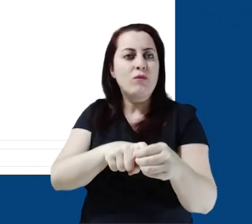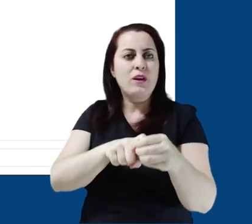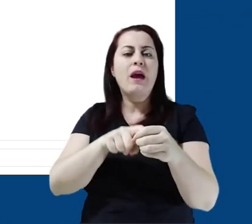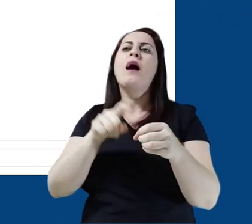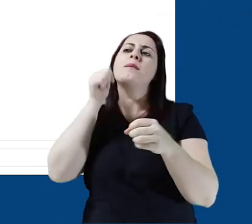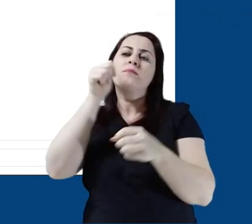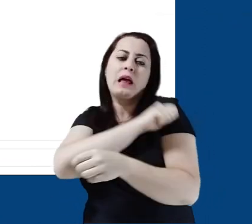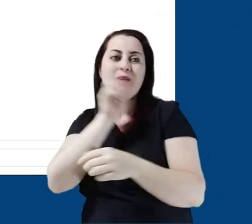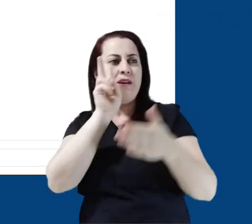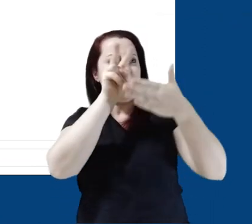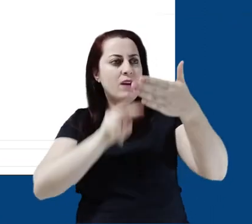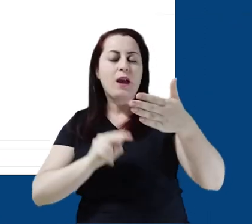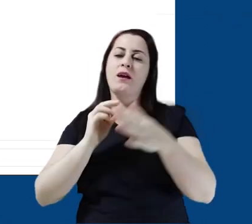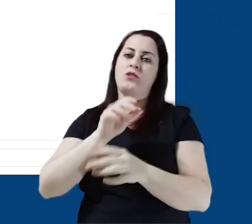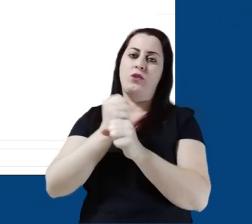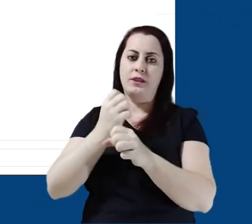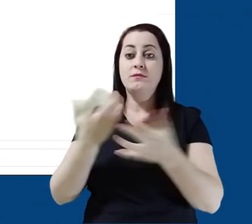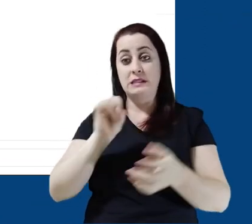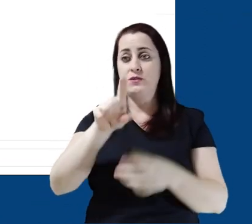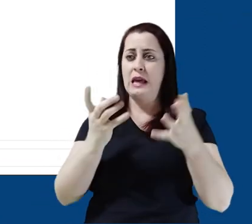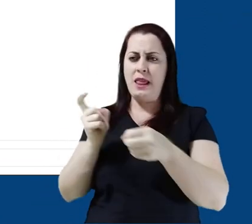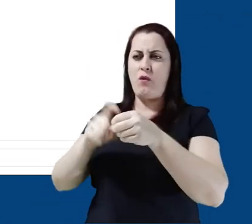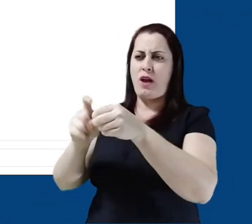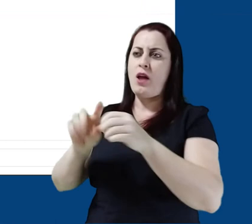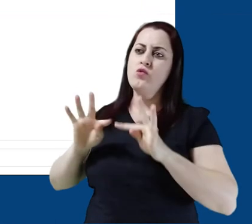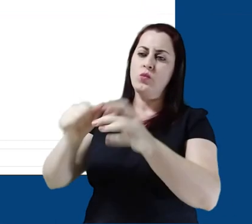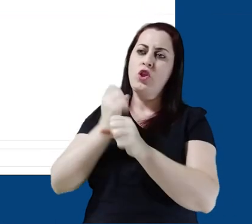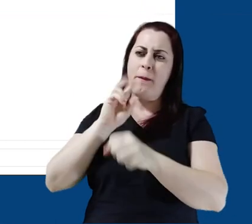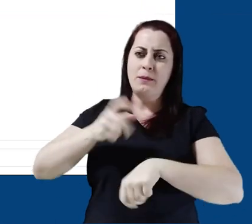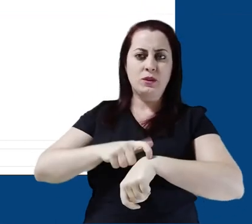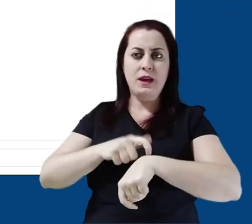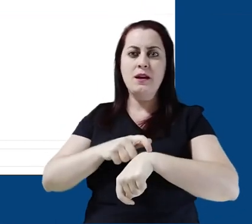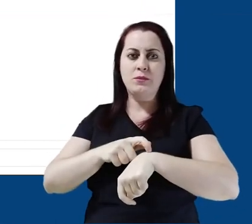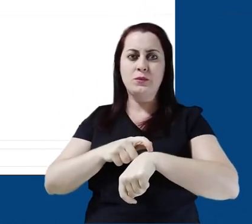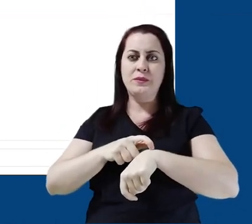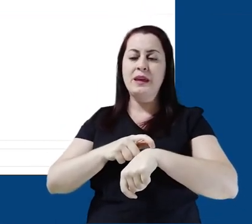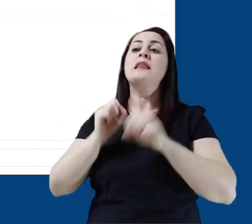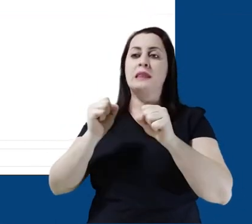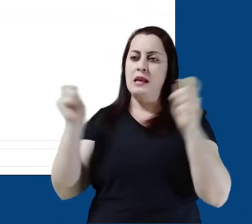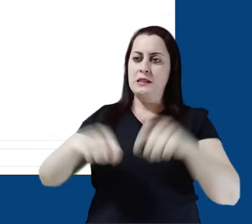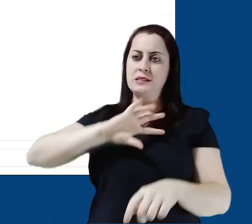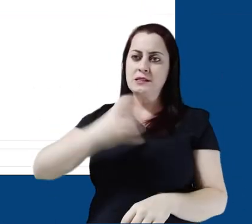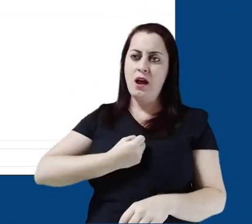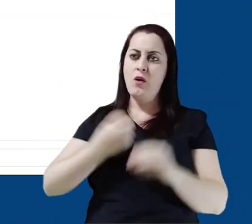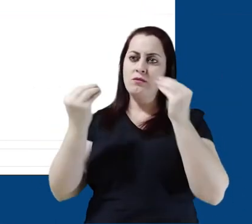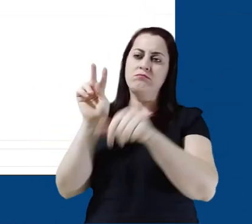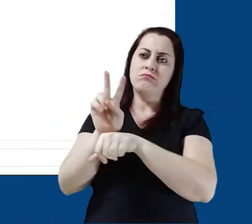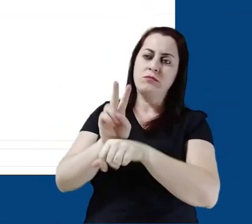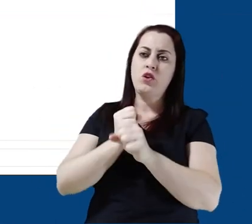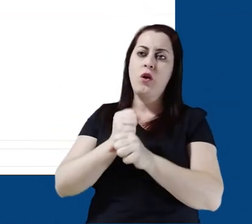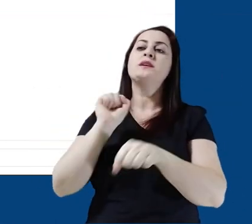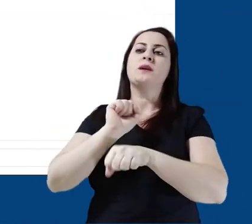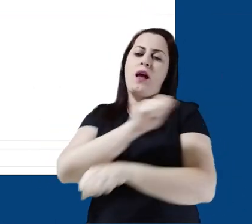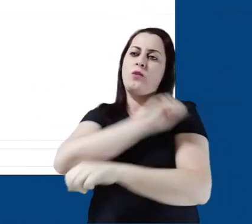clicar em devolver e ela terá acesso à nota dela. Caso você queira devolver todas as notas ao mesmo tempo, podemos deixar a nota dela salva aqui,